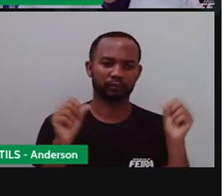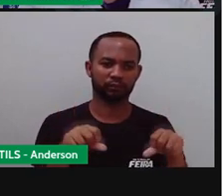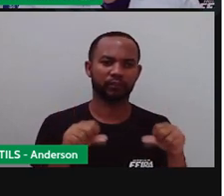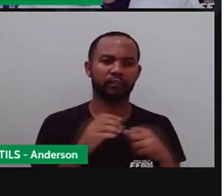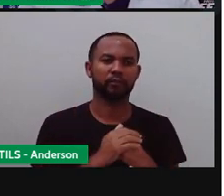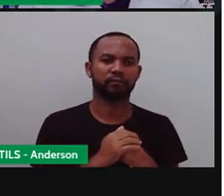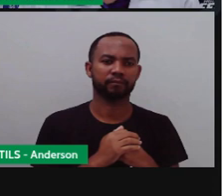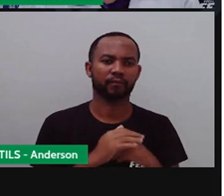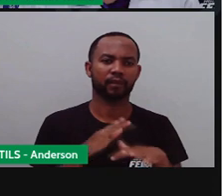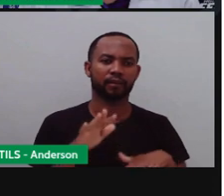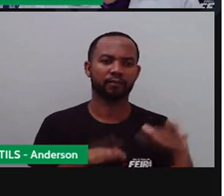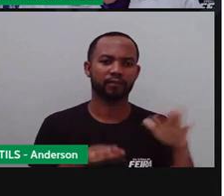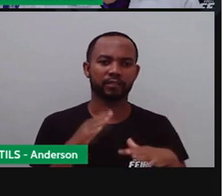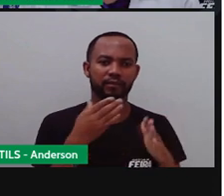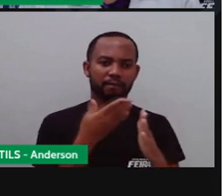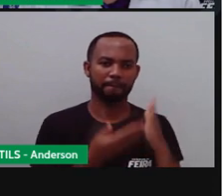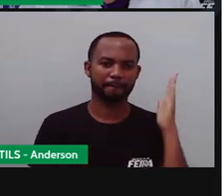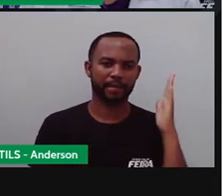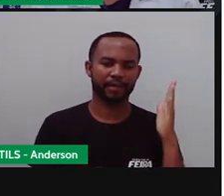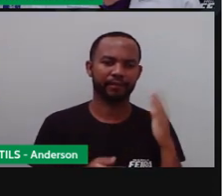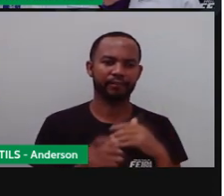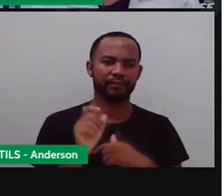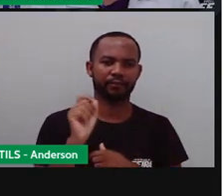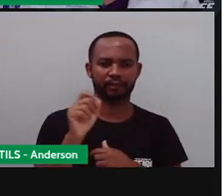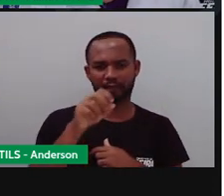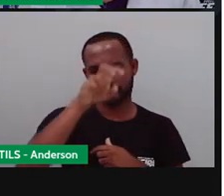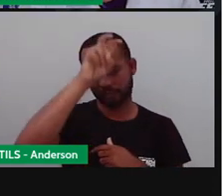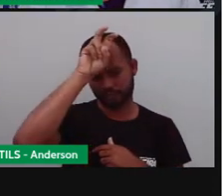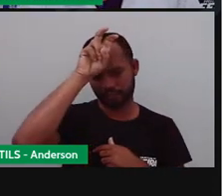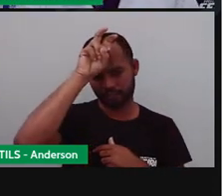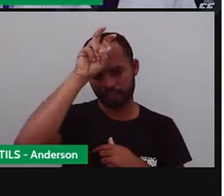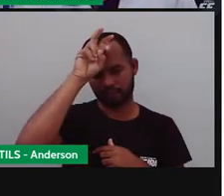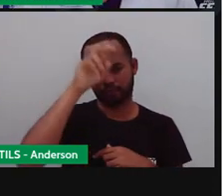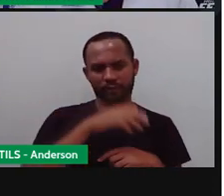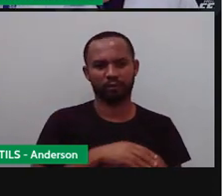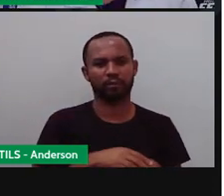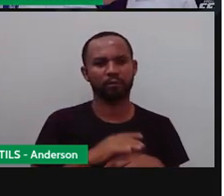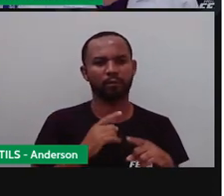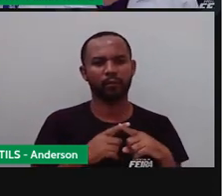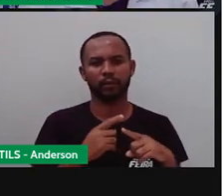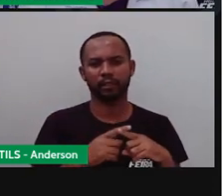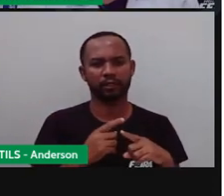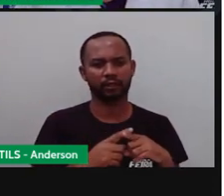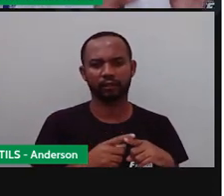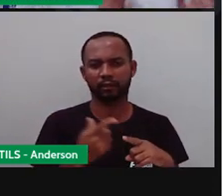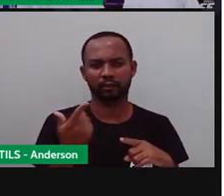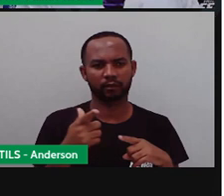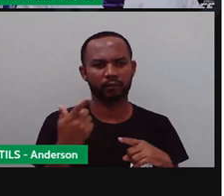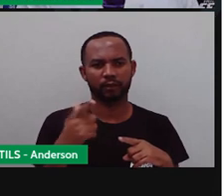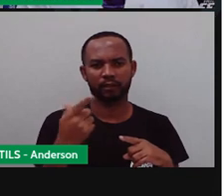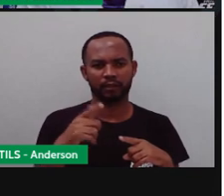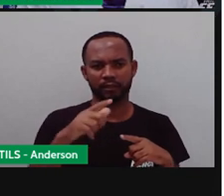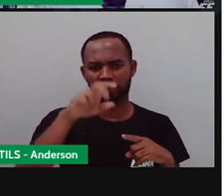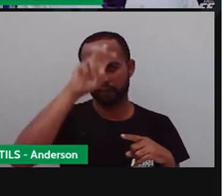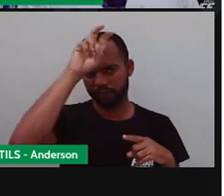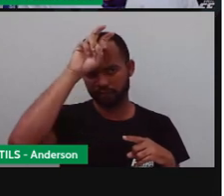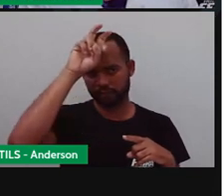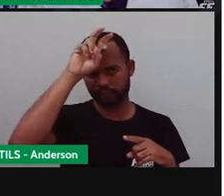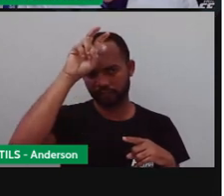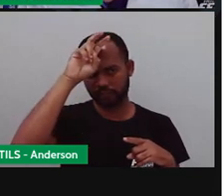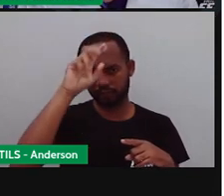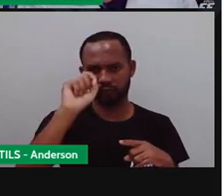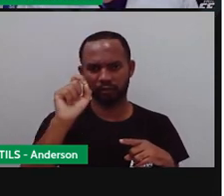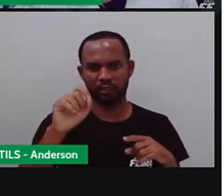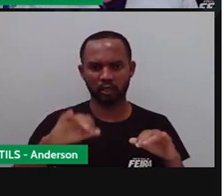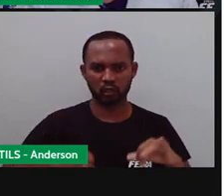A perda desses insetos, né? Isso, a extinção desses insetos. Porque sim, esses insetos, que estão aí sofrendo